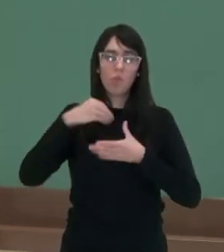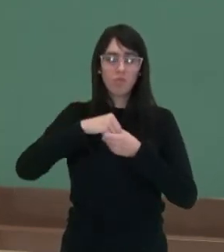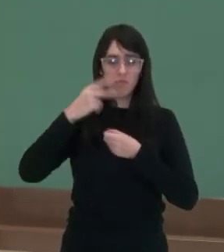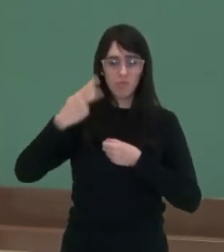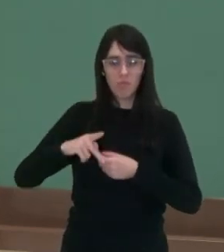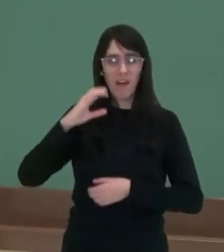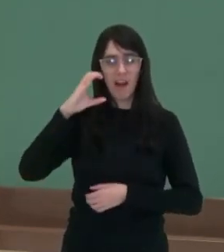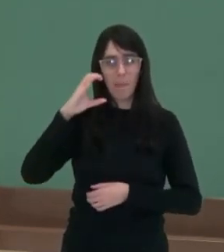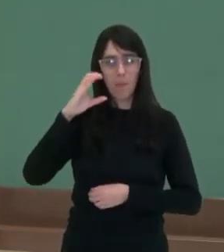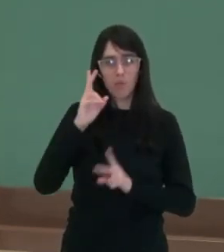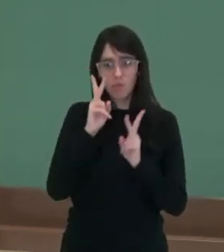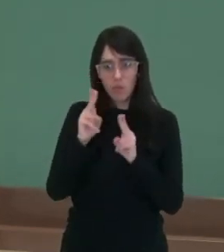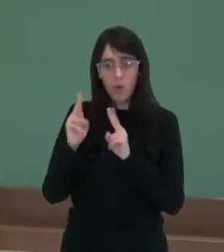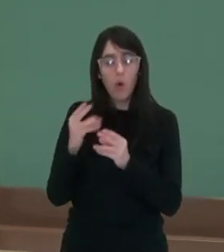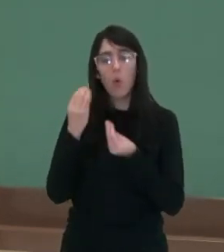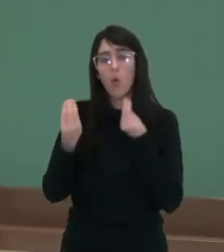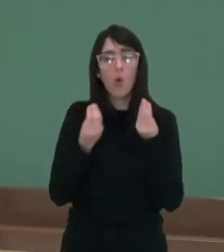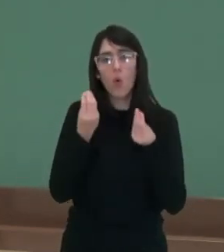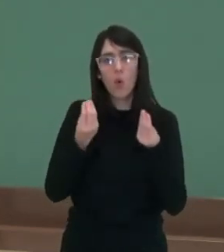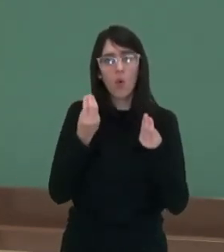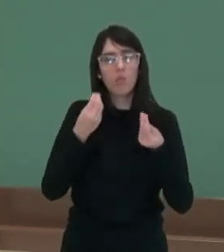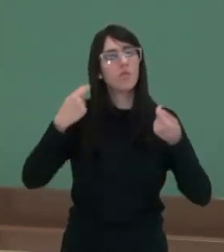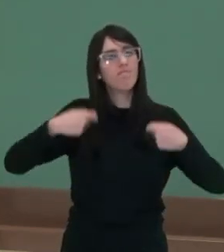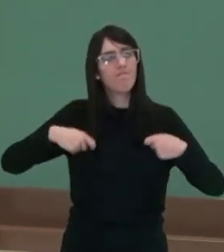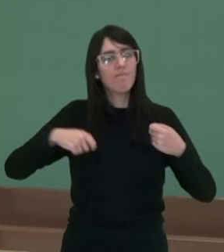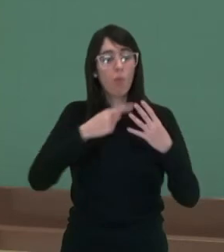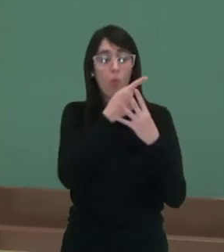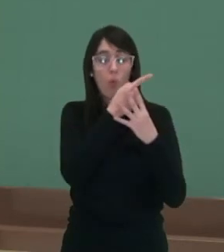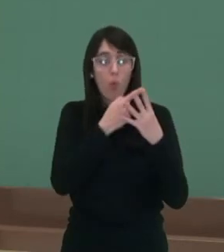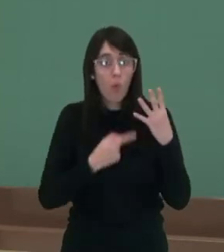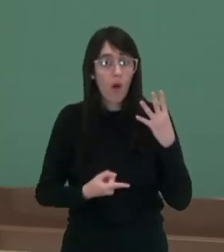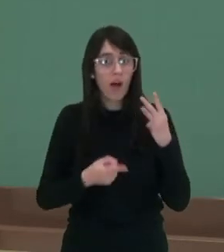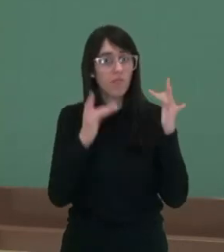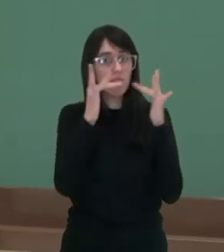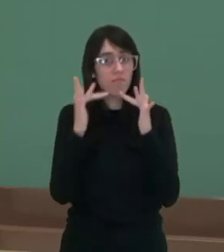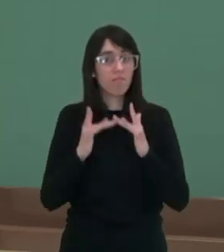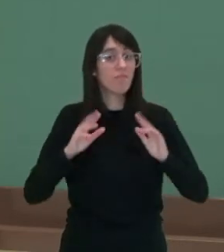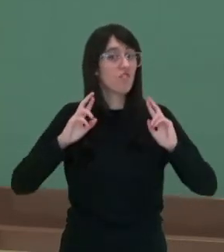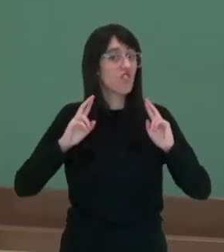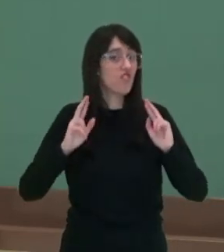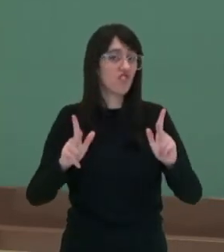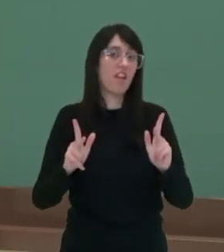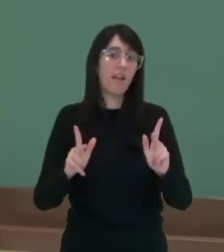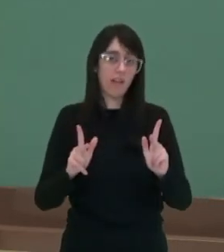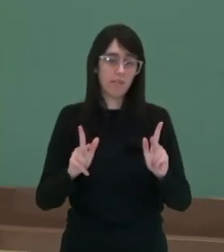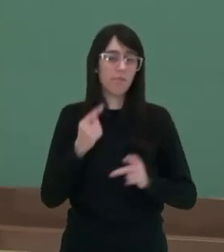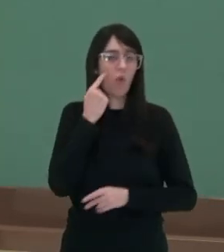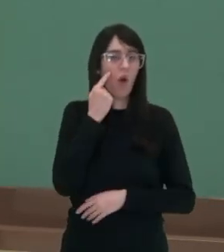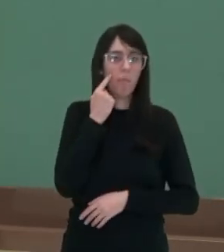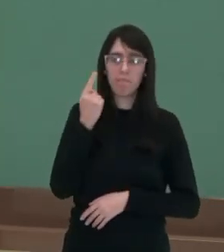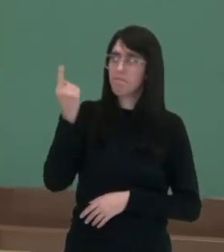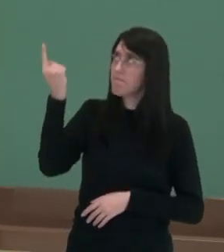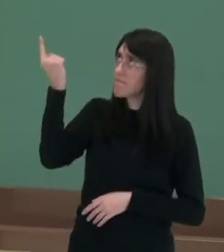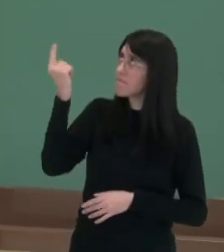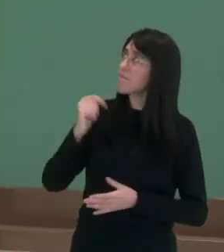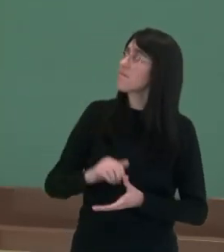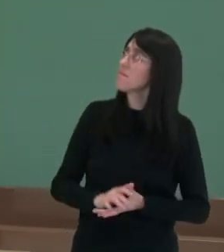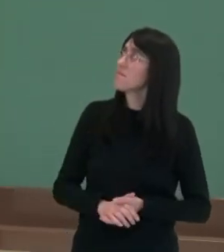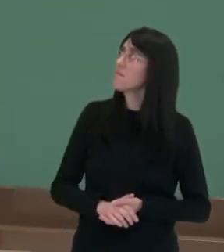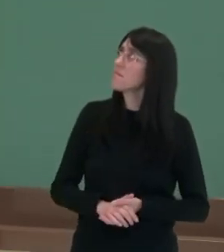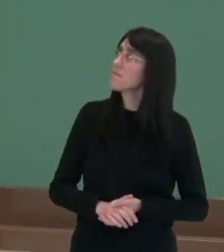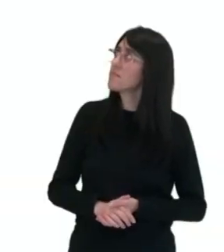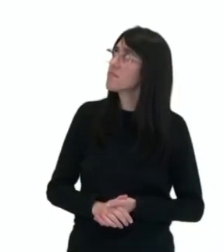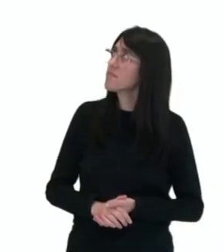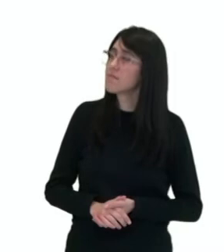seja assimétrico, deve apresentar quatro ligantes diferentes entre si. Observe esta estrutura.